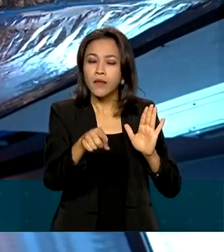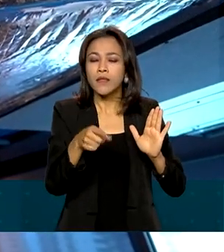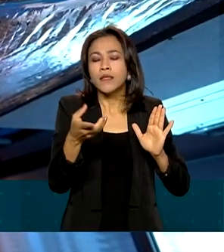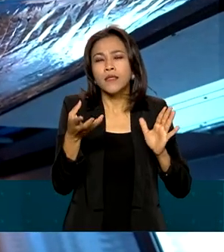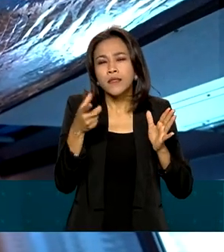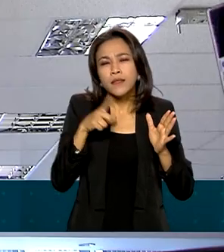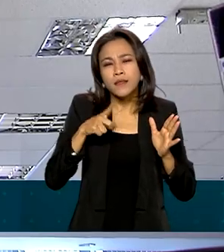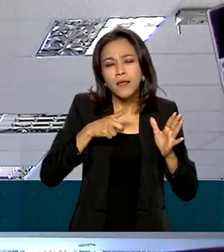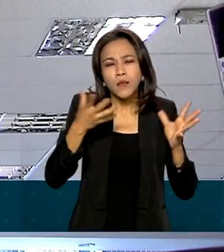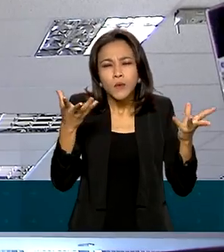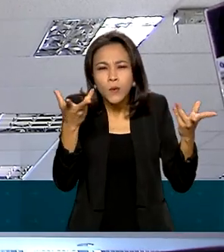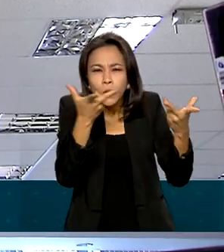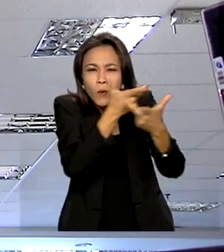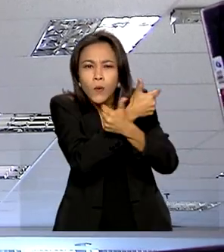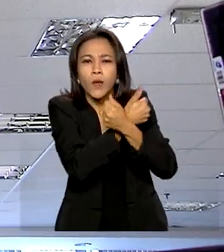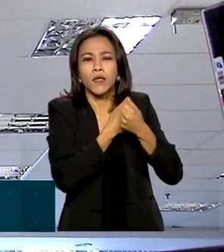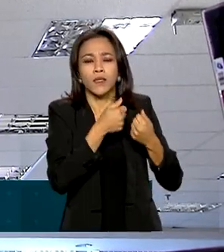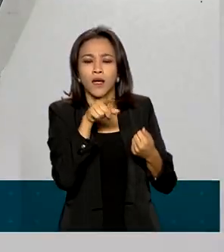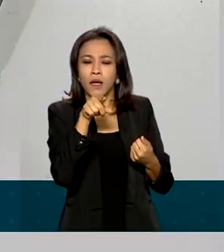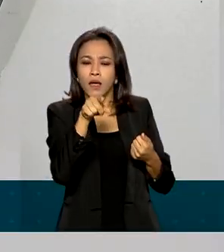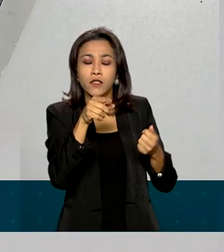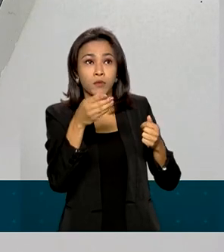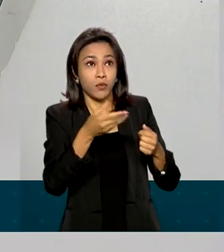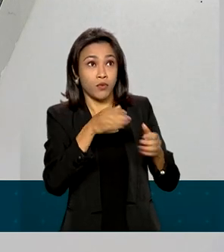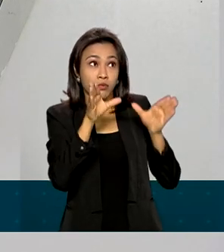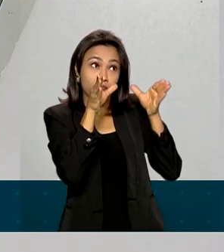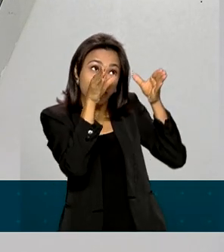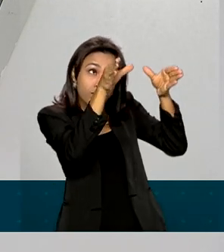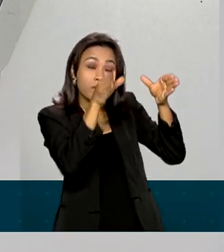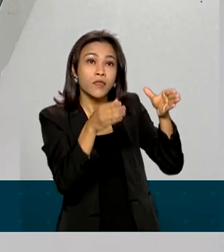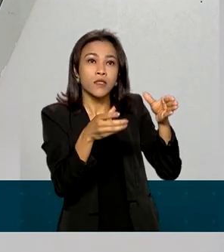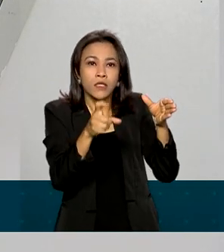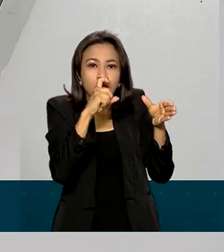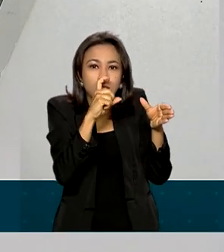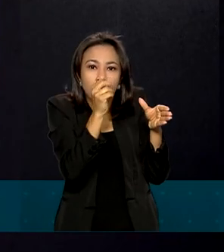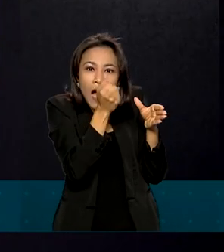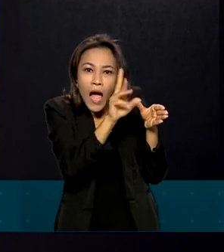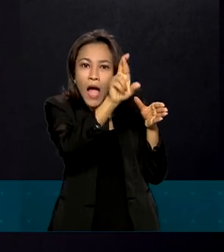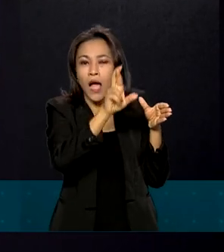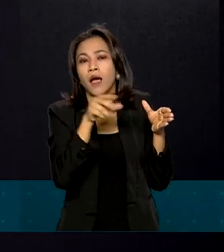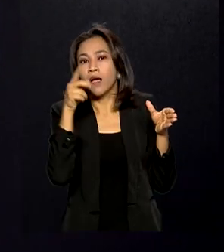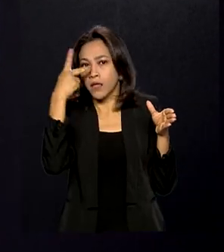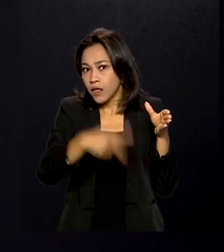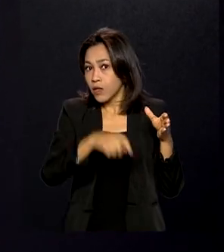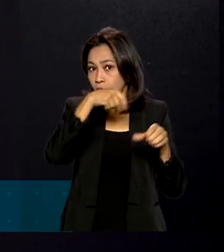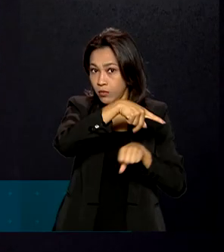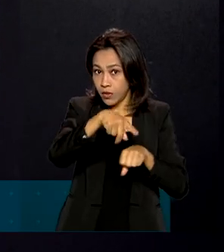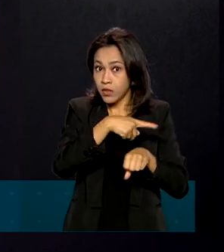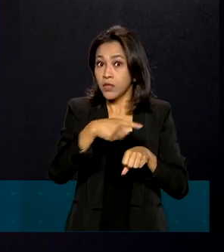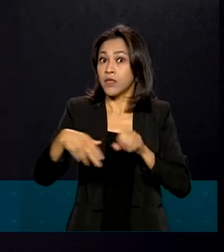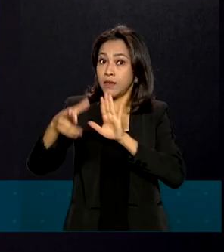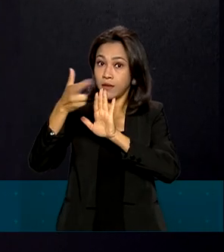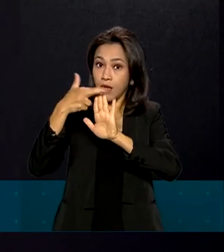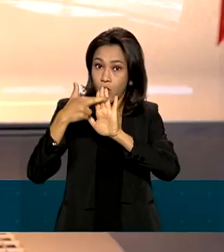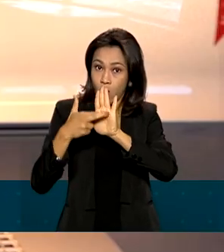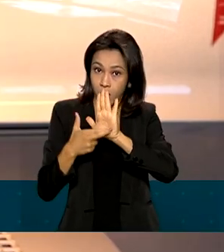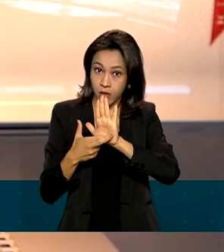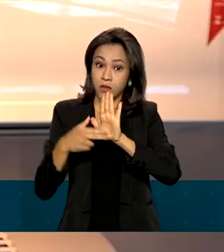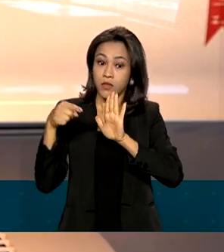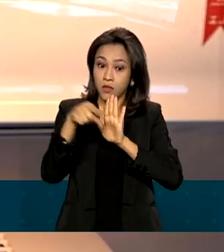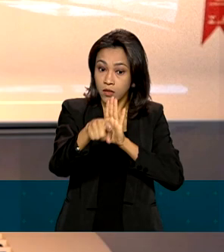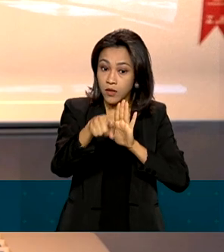eficiência energética para os aparelhos de ar-condicionado no país. E a regulamentação vale tanto para os que